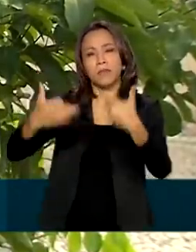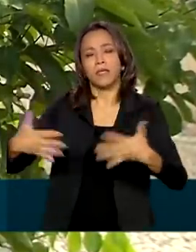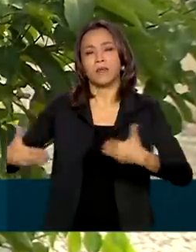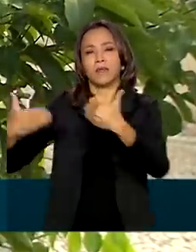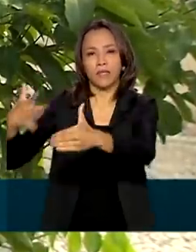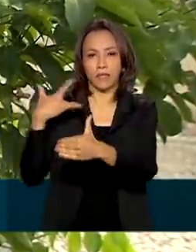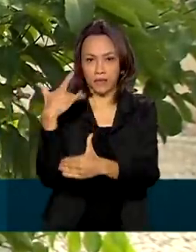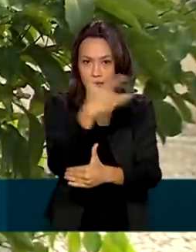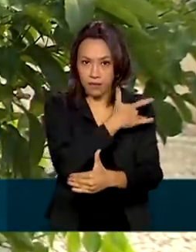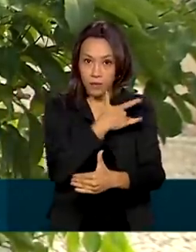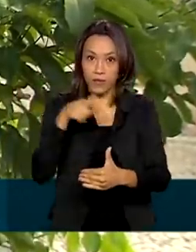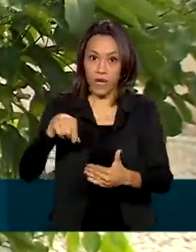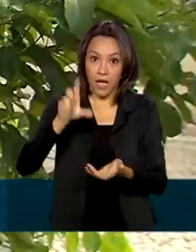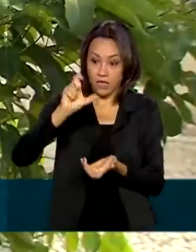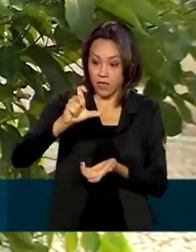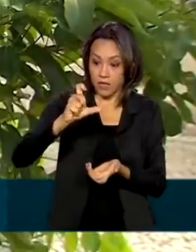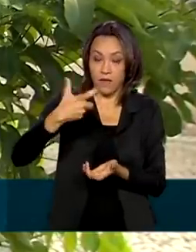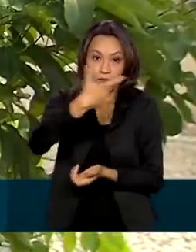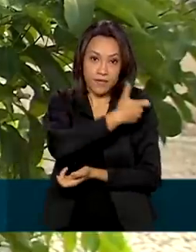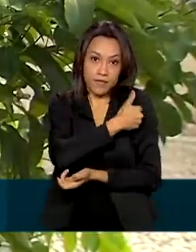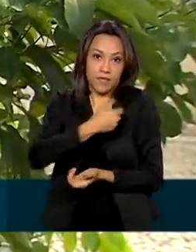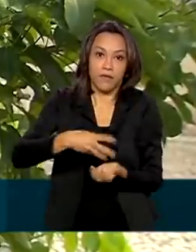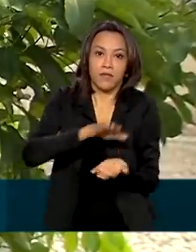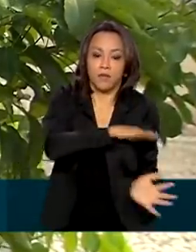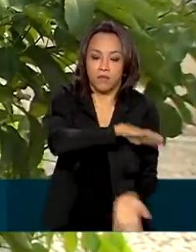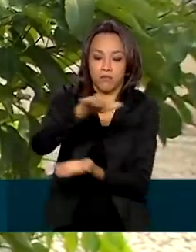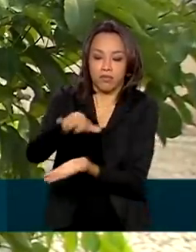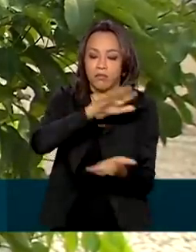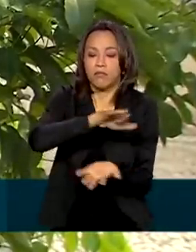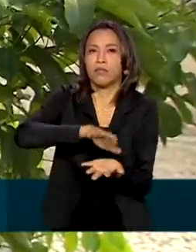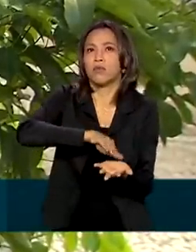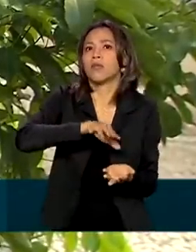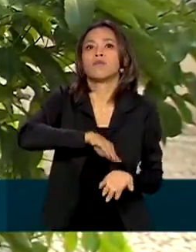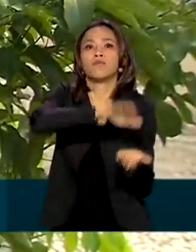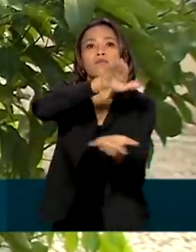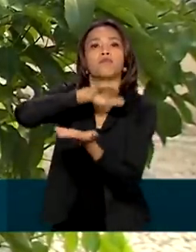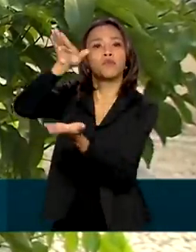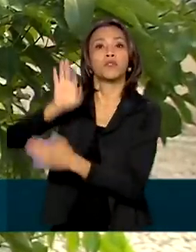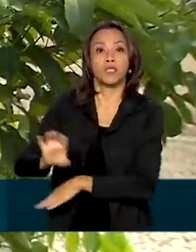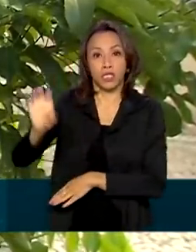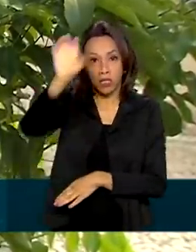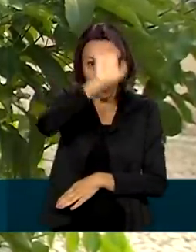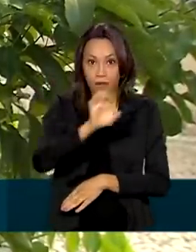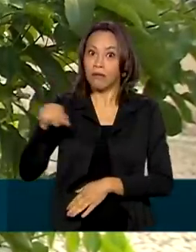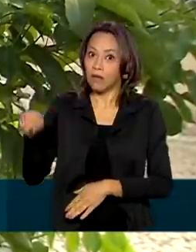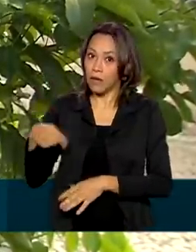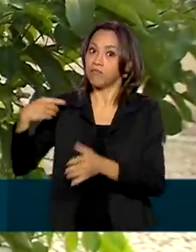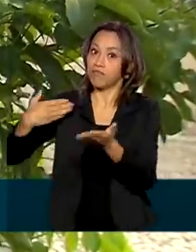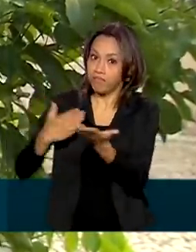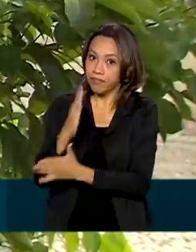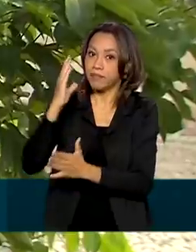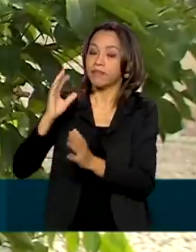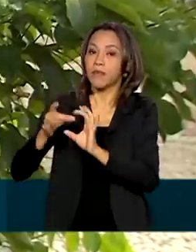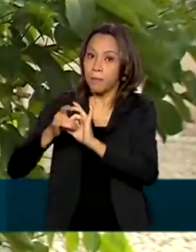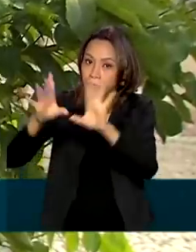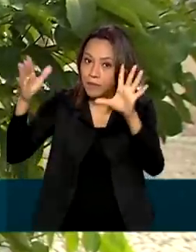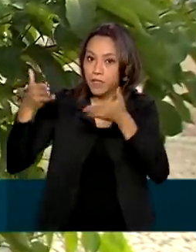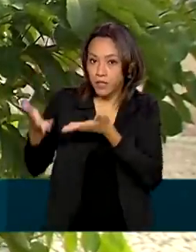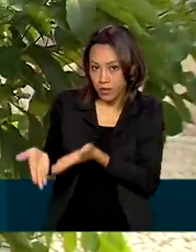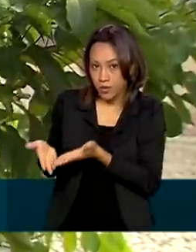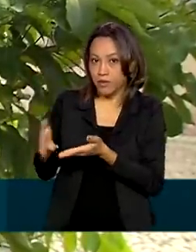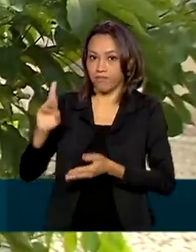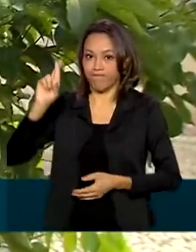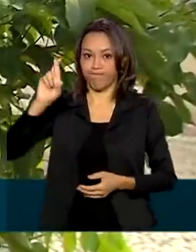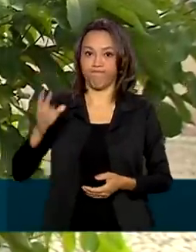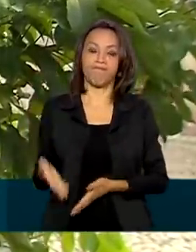as vacinas serão enviadas para os estados, assim que a Anvisa aprovar o uso emergencial. E o governo federal já informou que vai adquirir